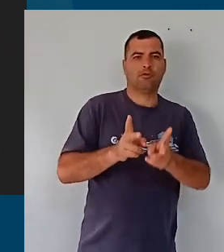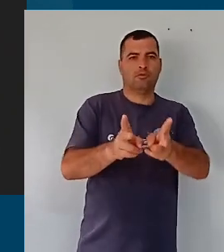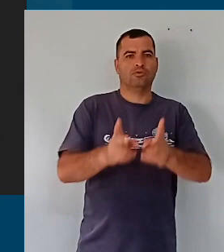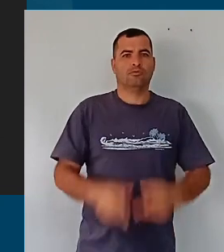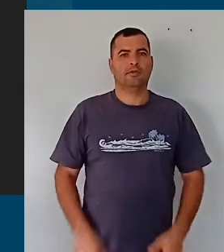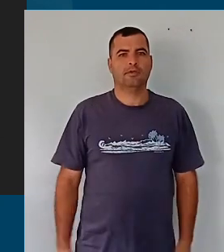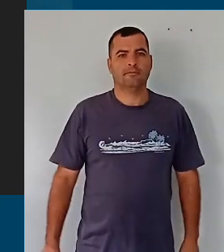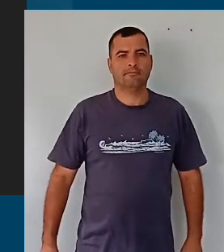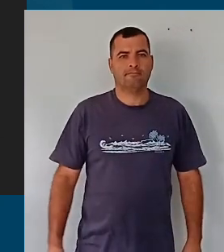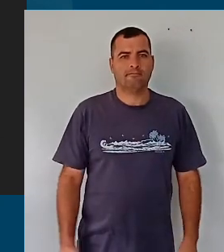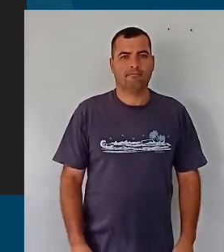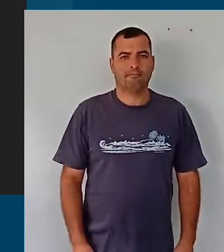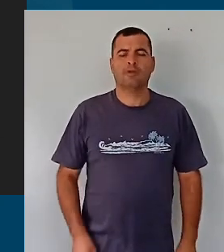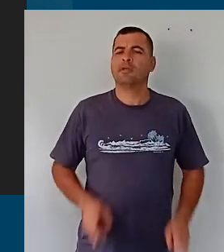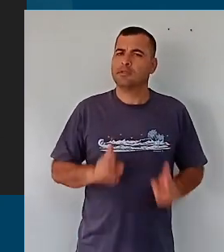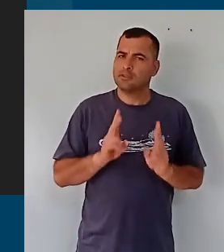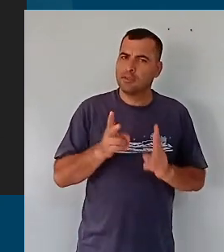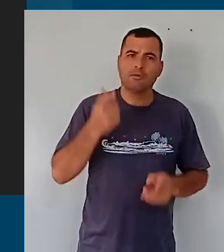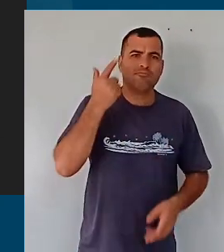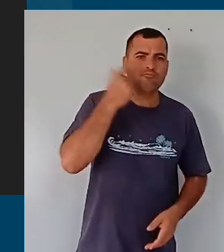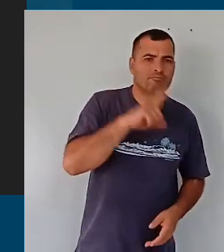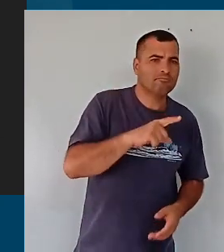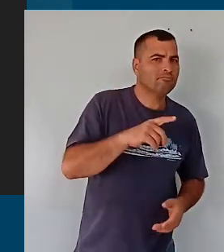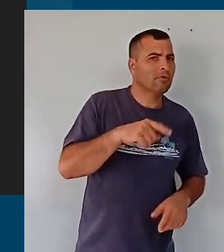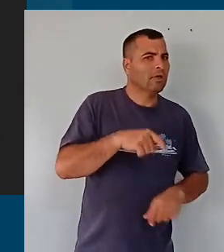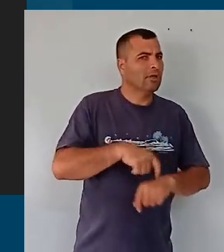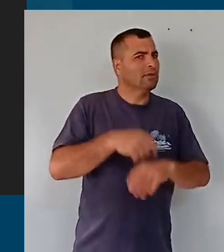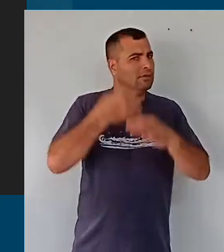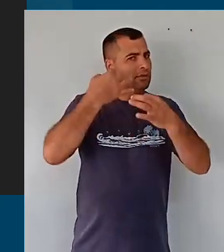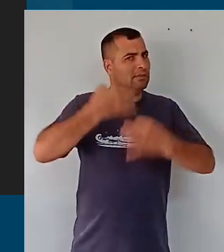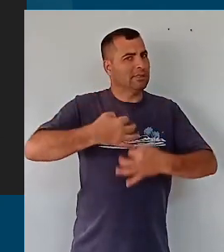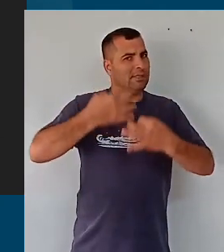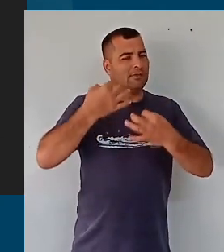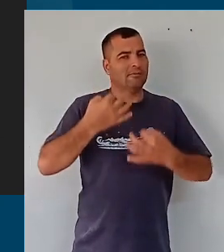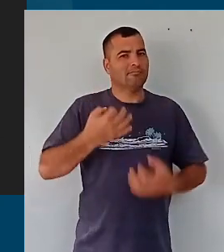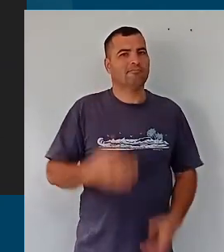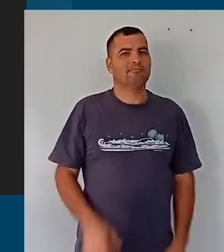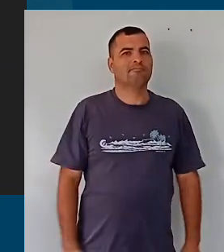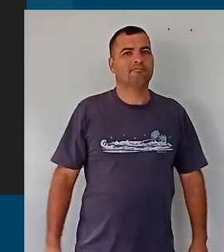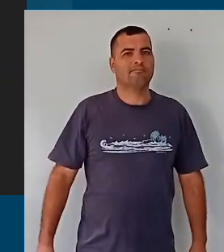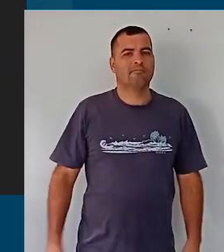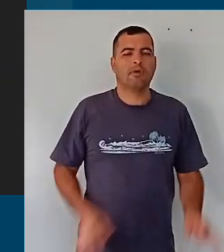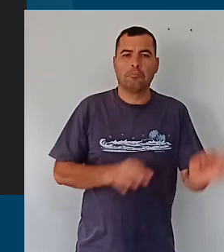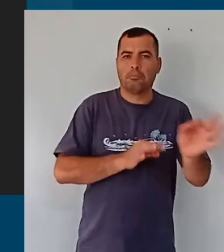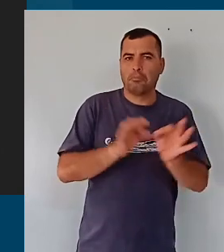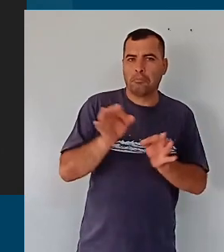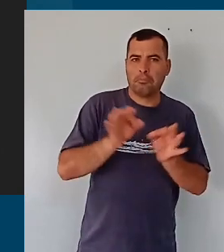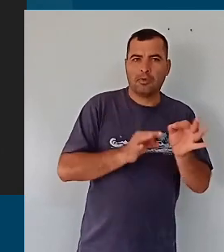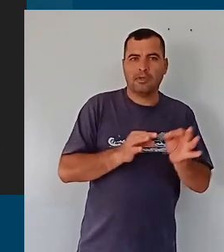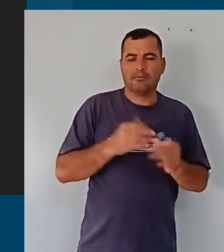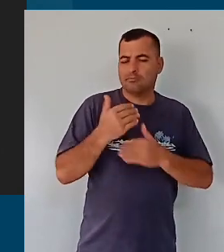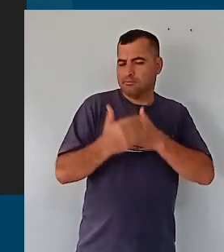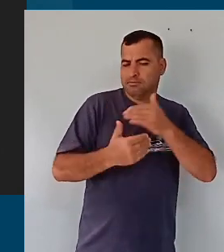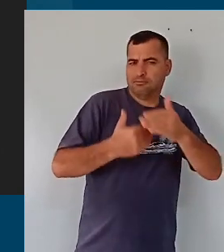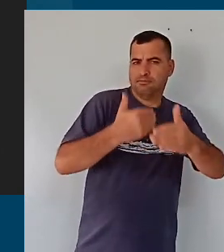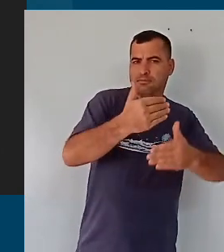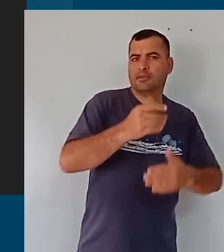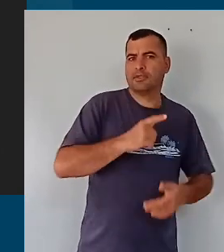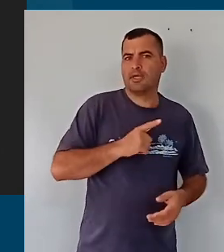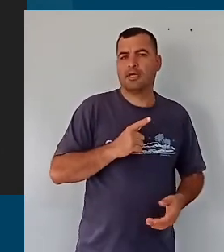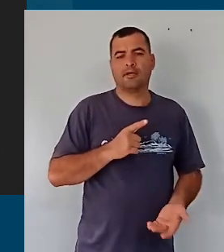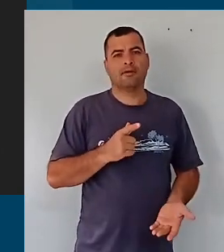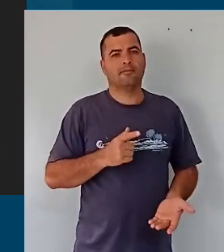correu atrás, conseguimos cumprir os prazos, e tudo que envolve essa estrutura dinâmica